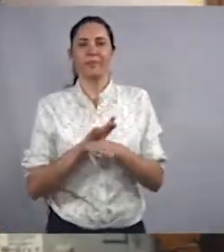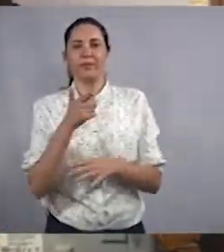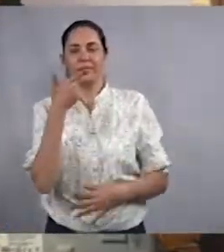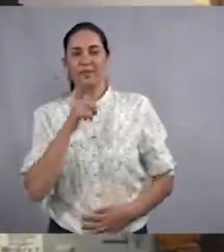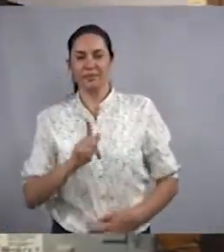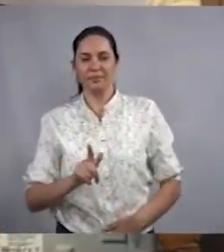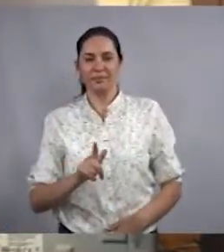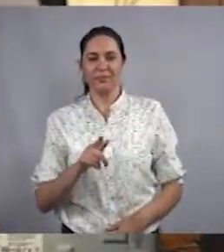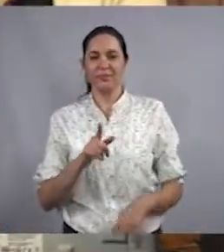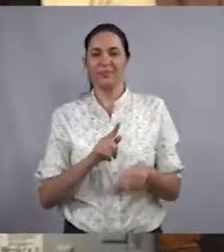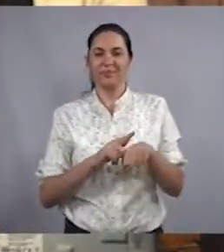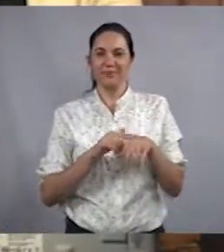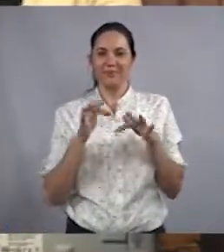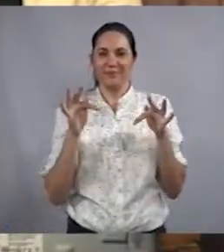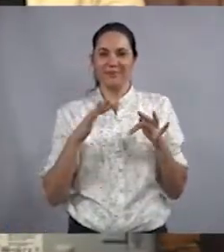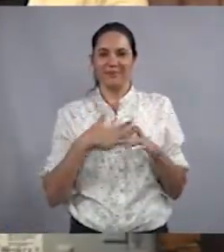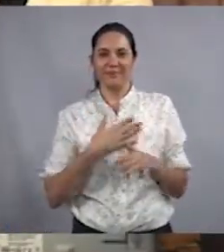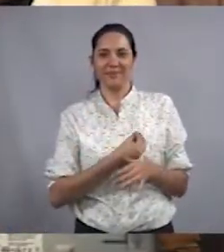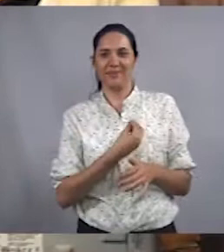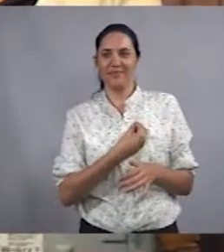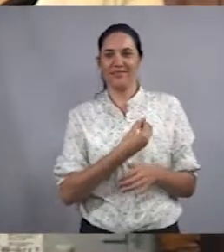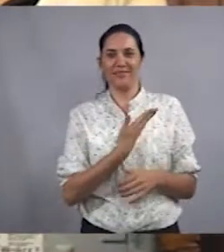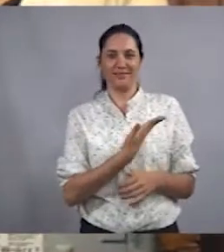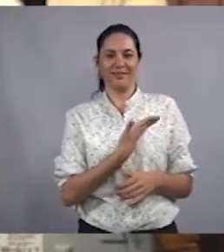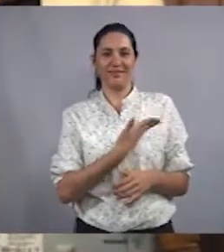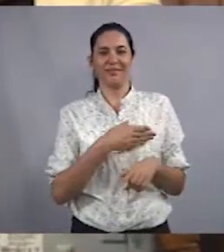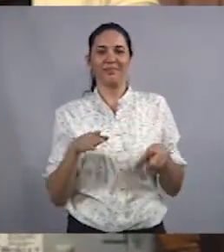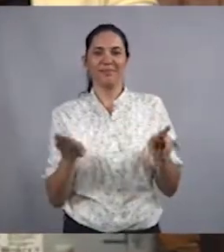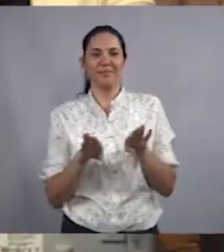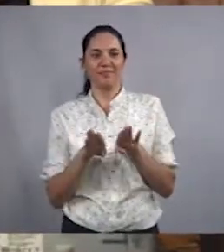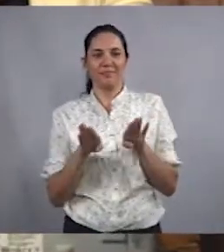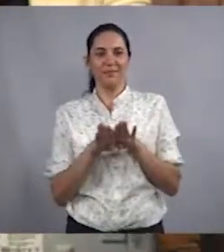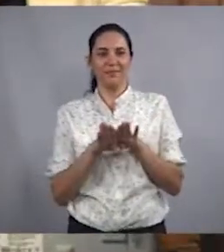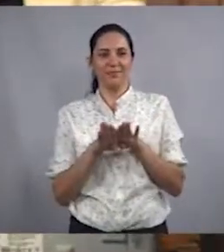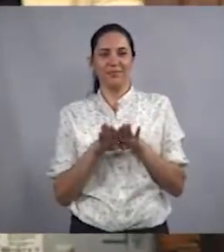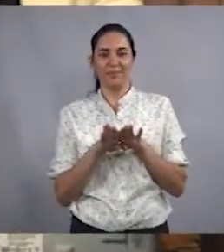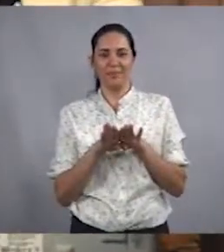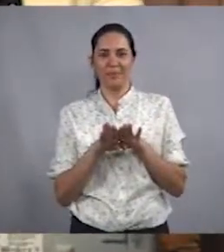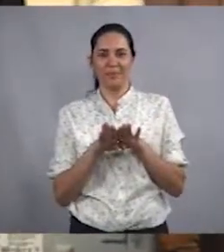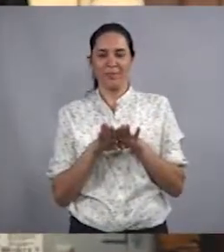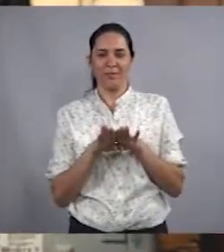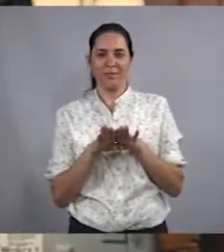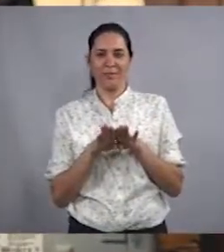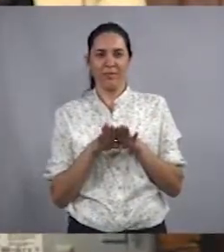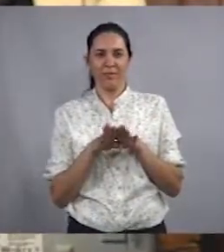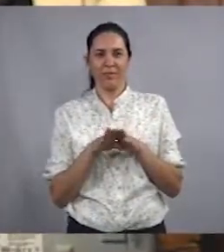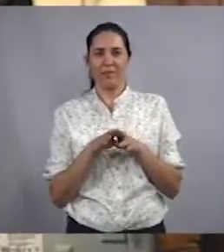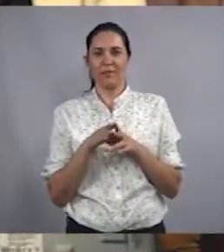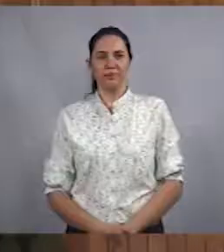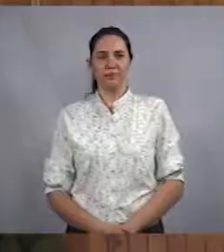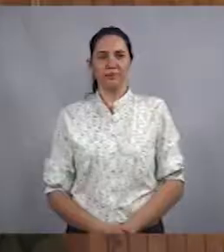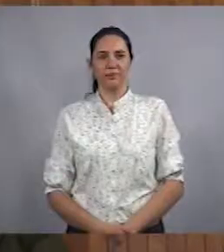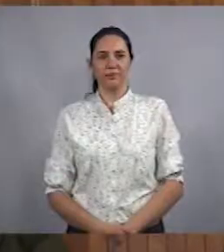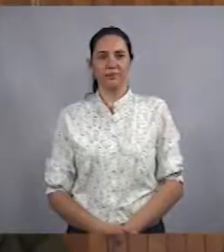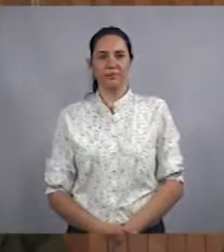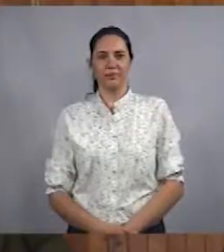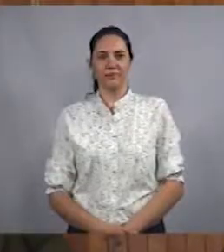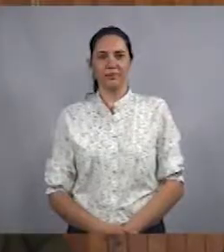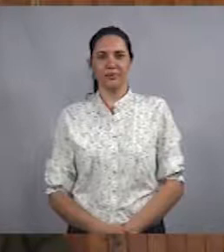à Comissão de Registros Históricos. Os presentes foram recebidos por Cícero da Silva, presidente da comissão.